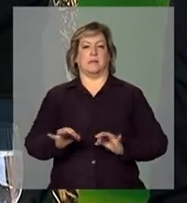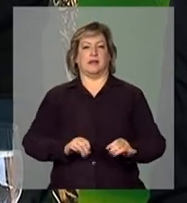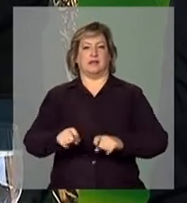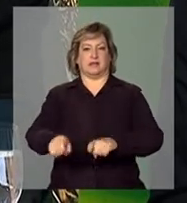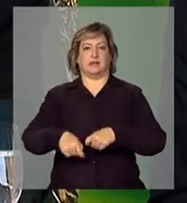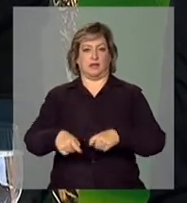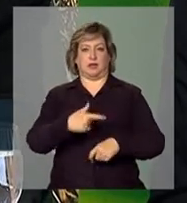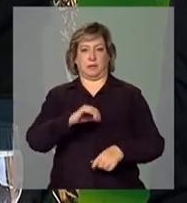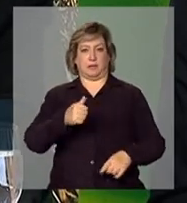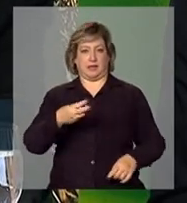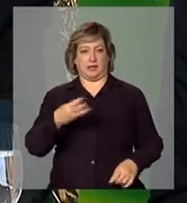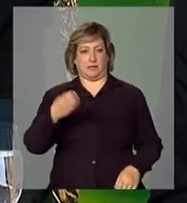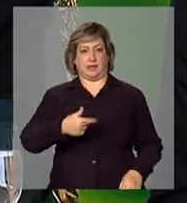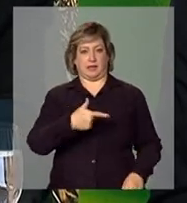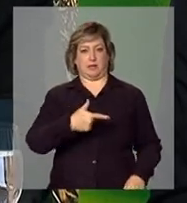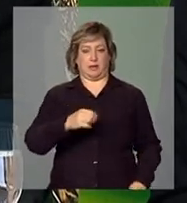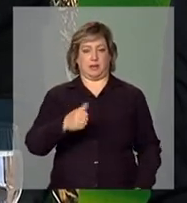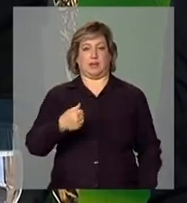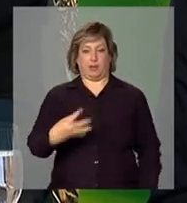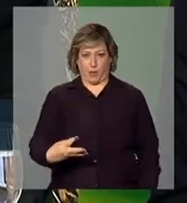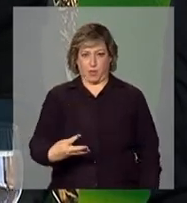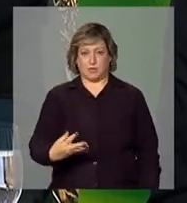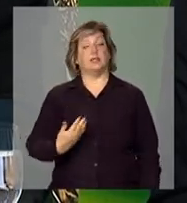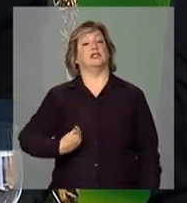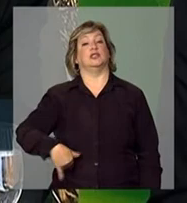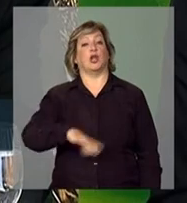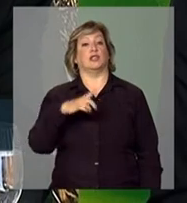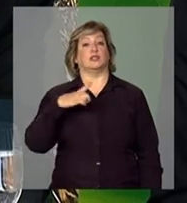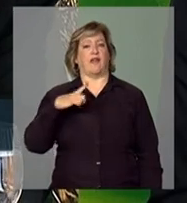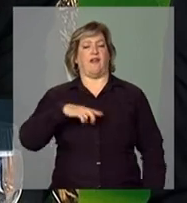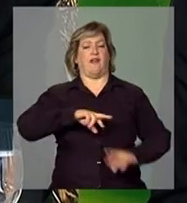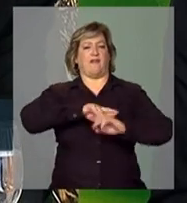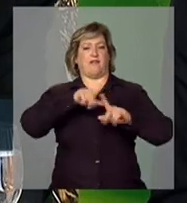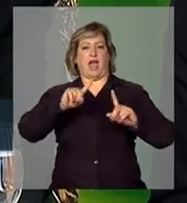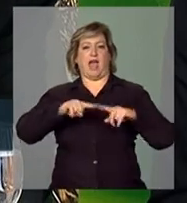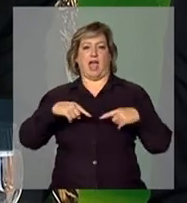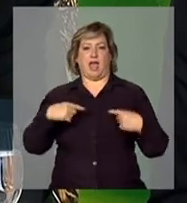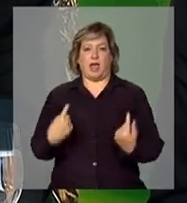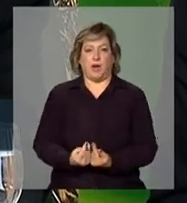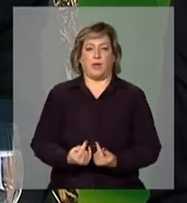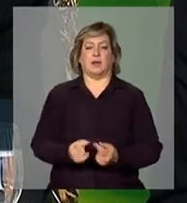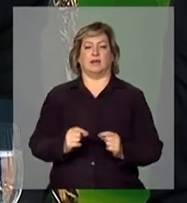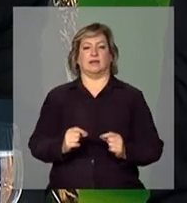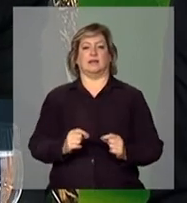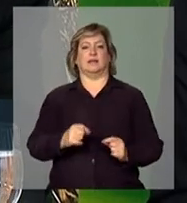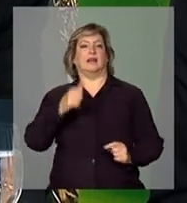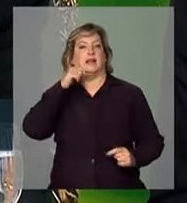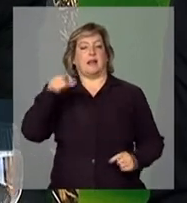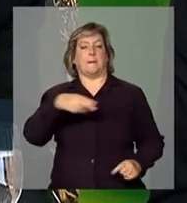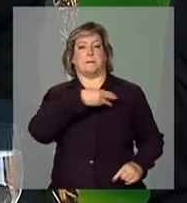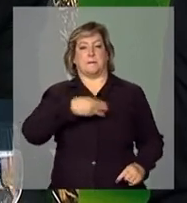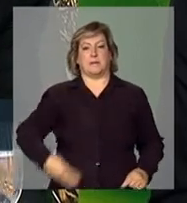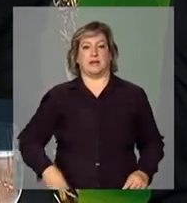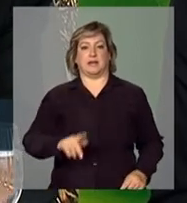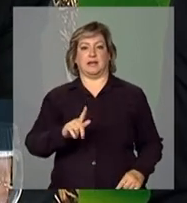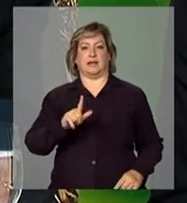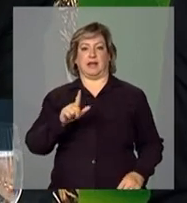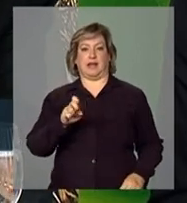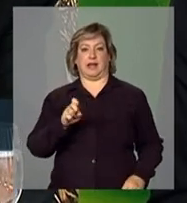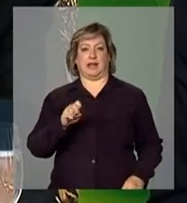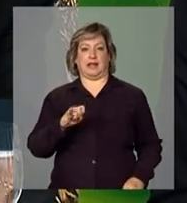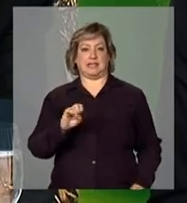de 2013-2014. Nós tivemos várias reuniões aqui com a ministra Grace, discutindo,